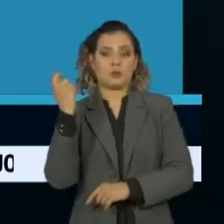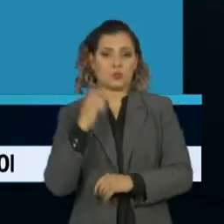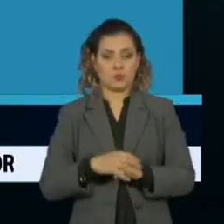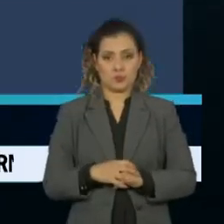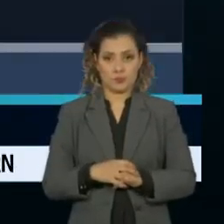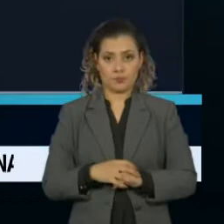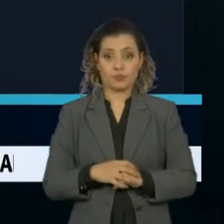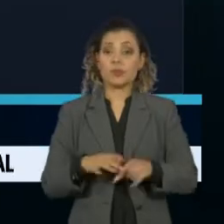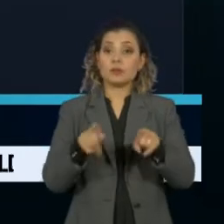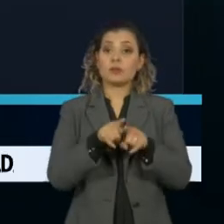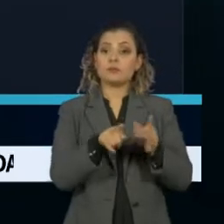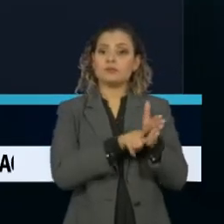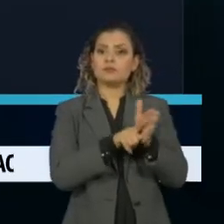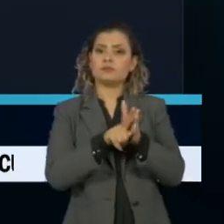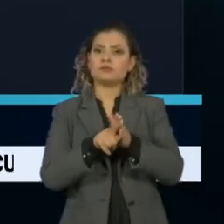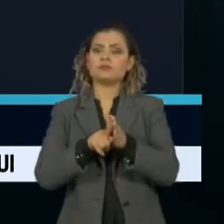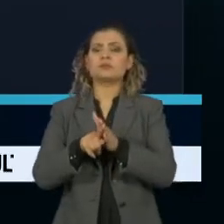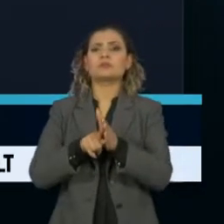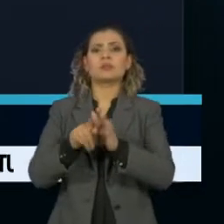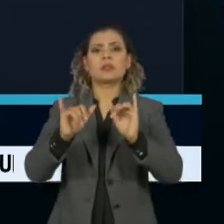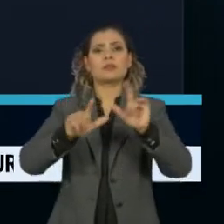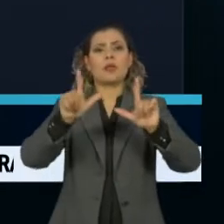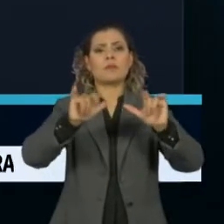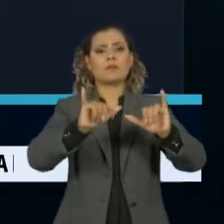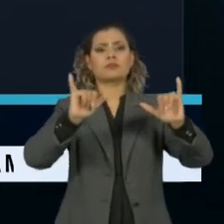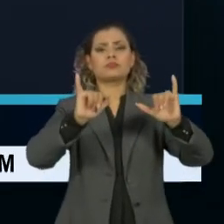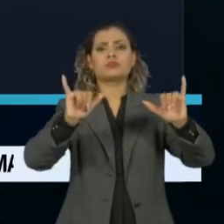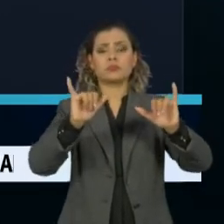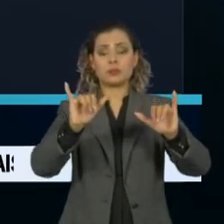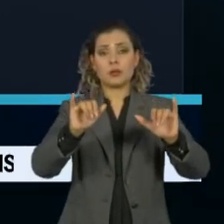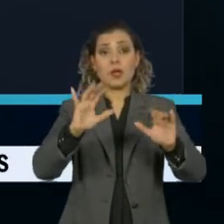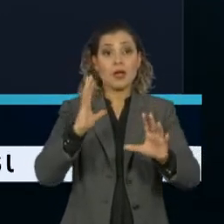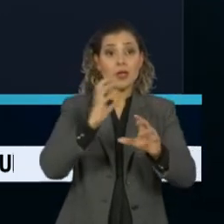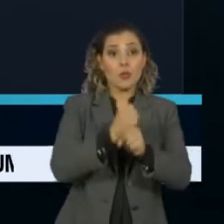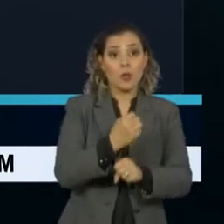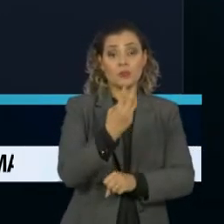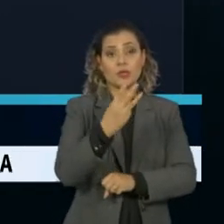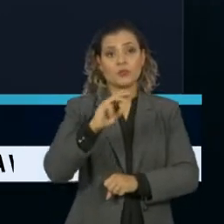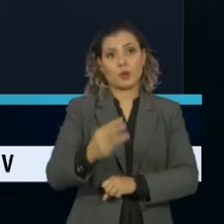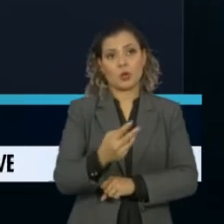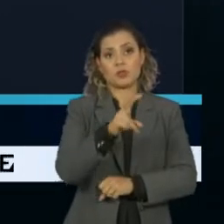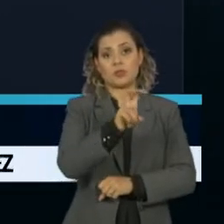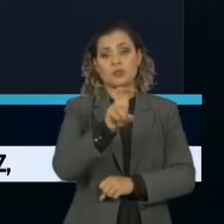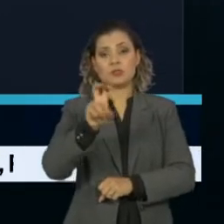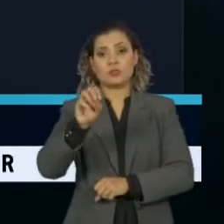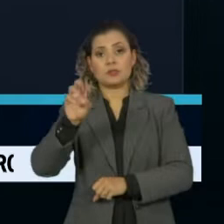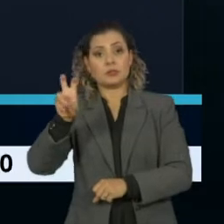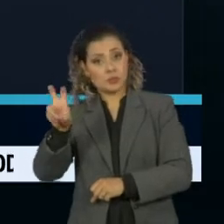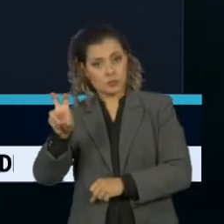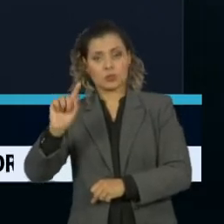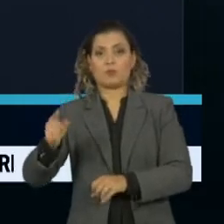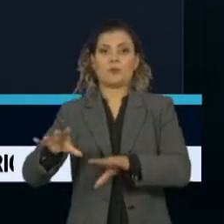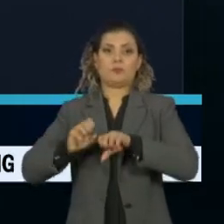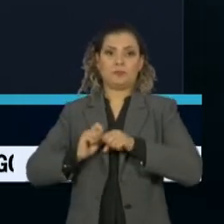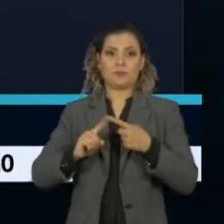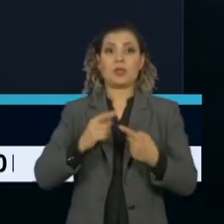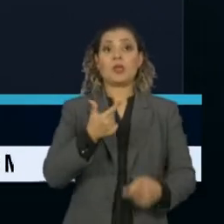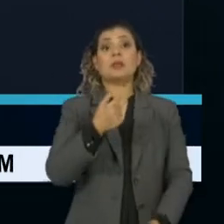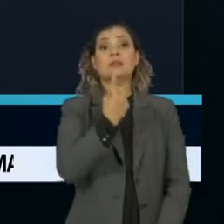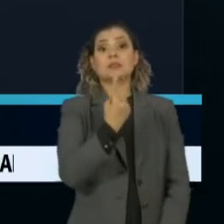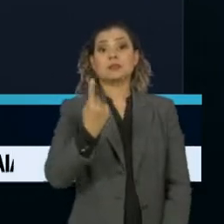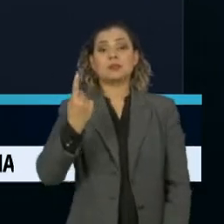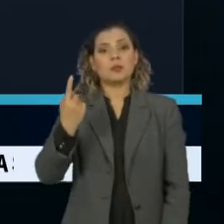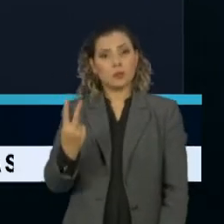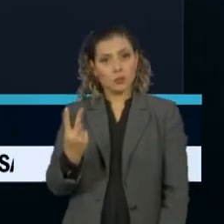Segundo o consórcio de veículos de imprensa, o Brasil tem mais de 3 milhões e 505 mil casos e 112 mil e 400